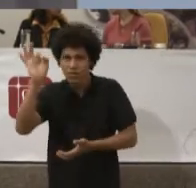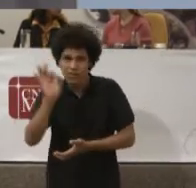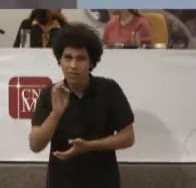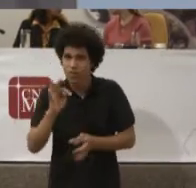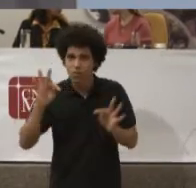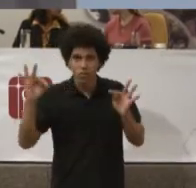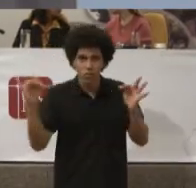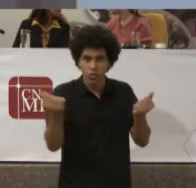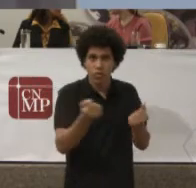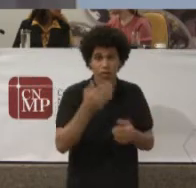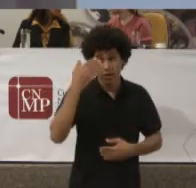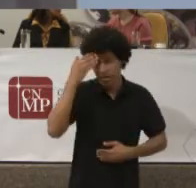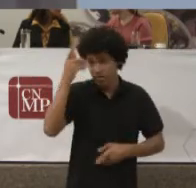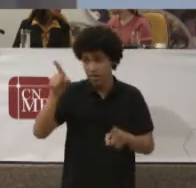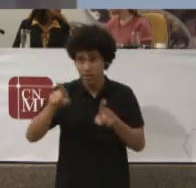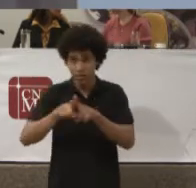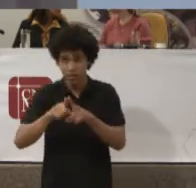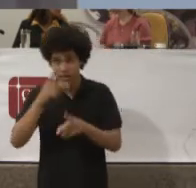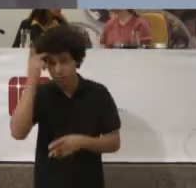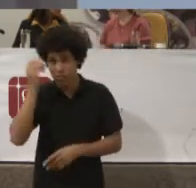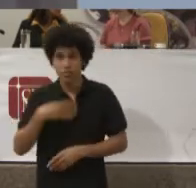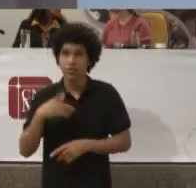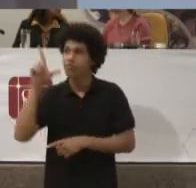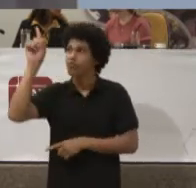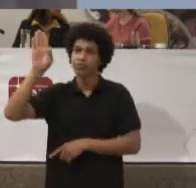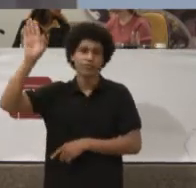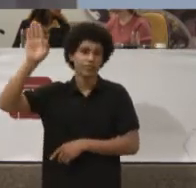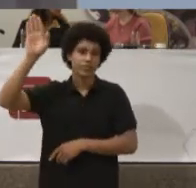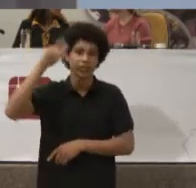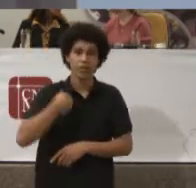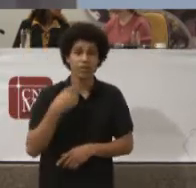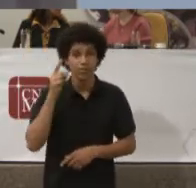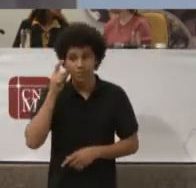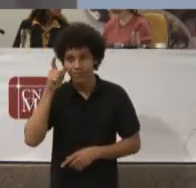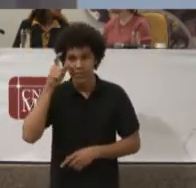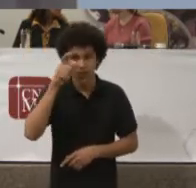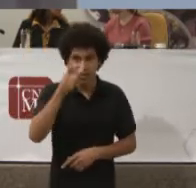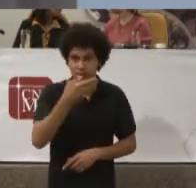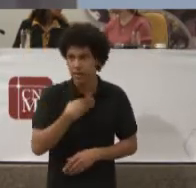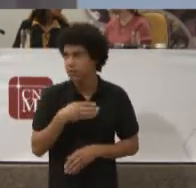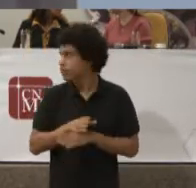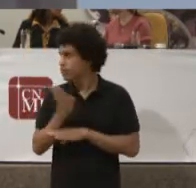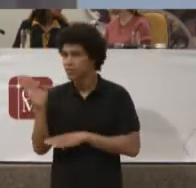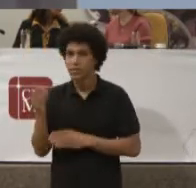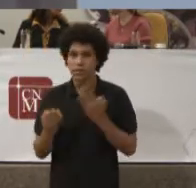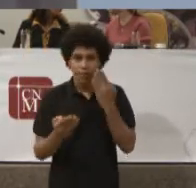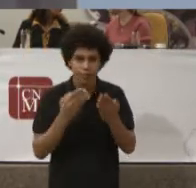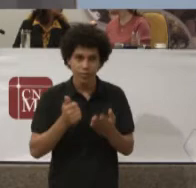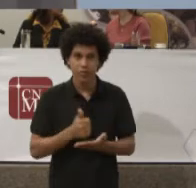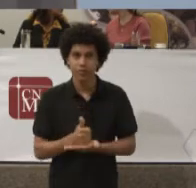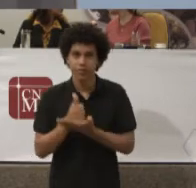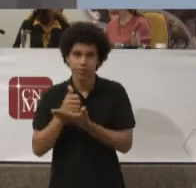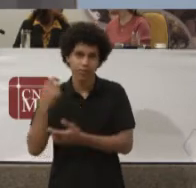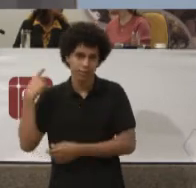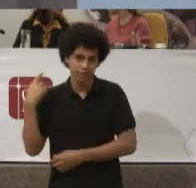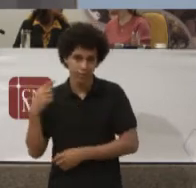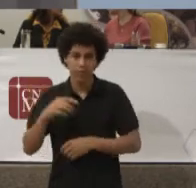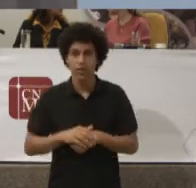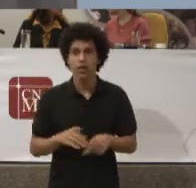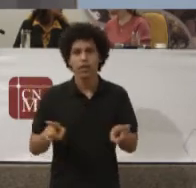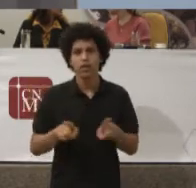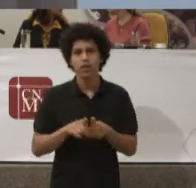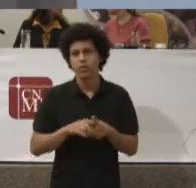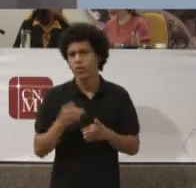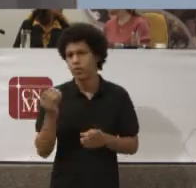voluntariaram A estar presentes Interessaram Participar dos debates E compor as mesas E fazer um agradecimento Especial também A